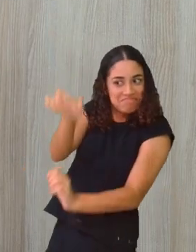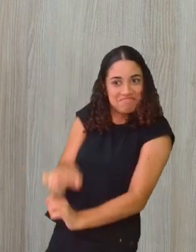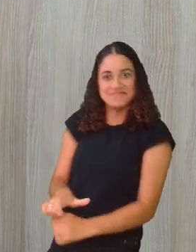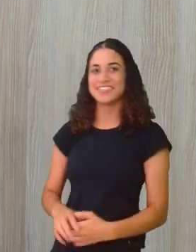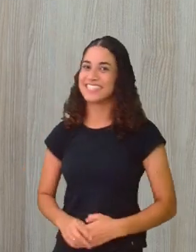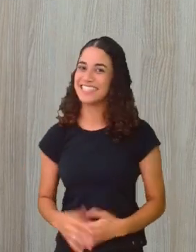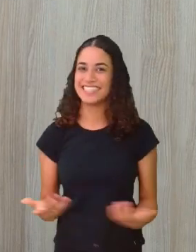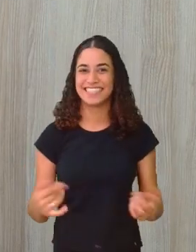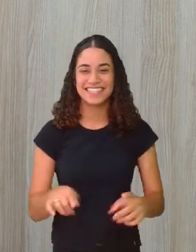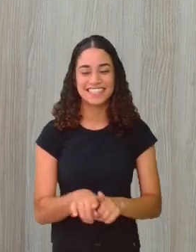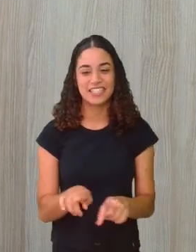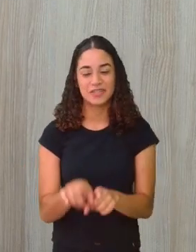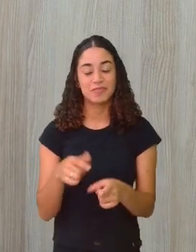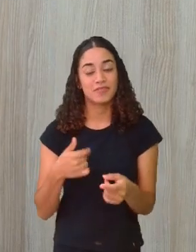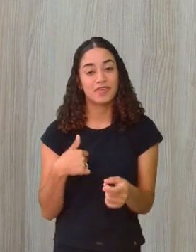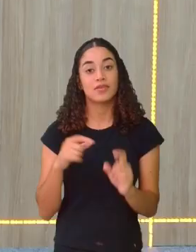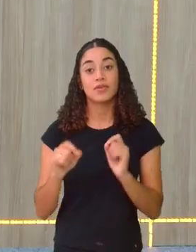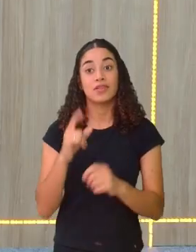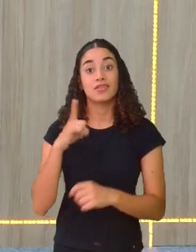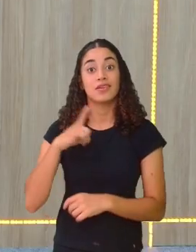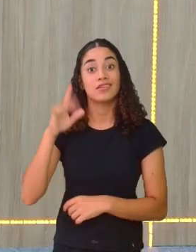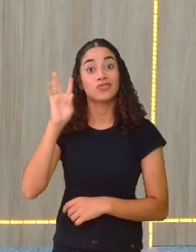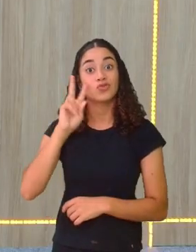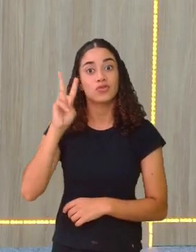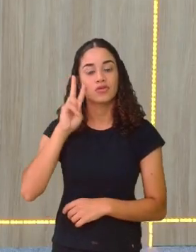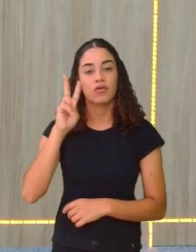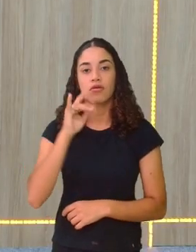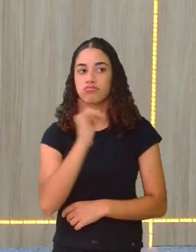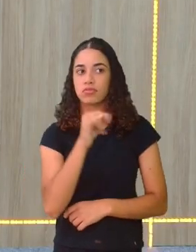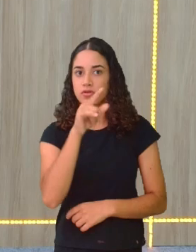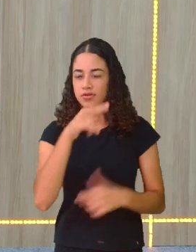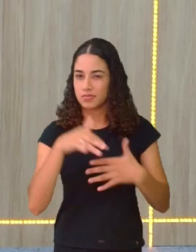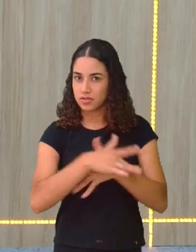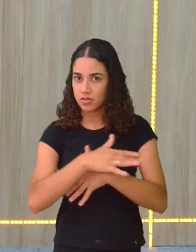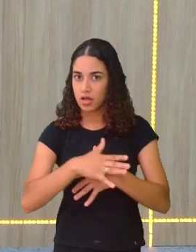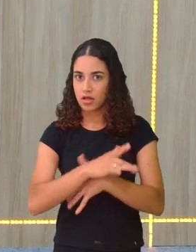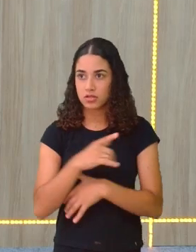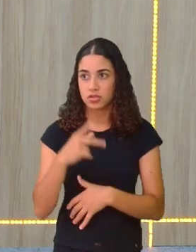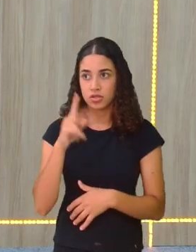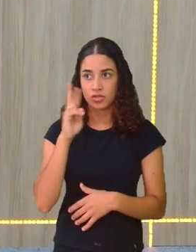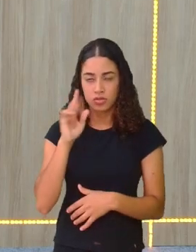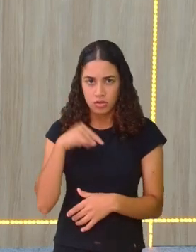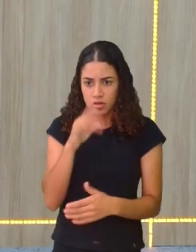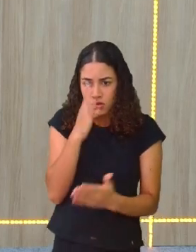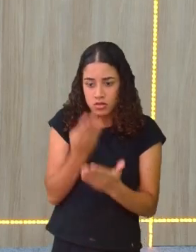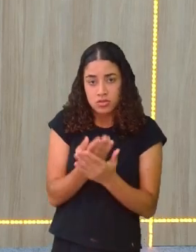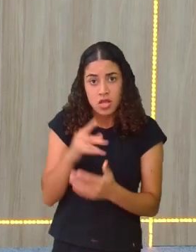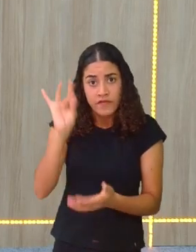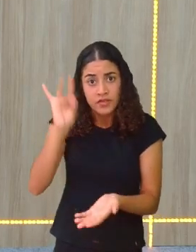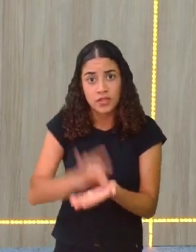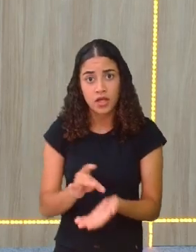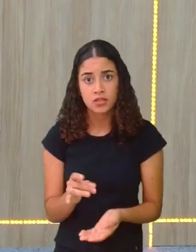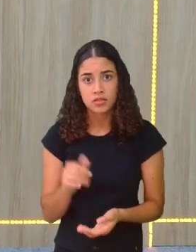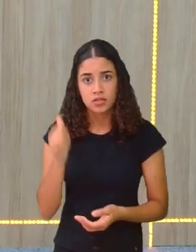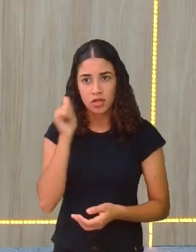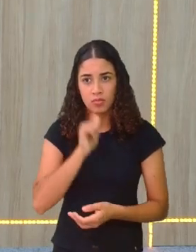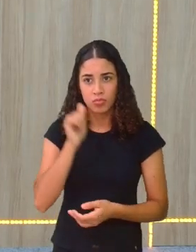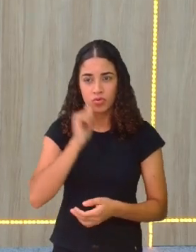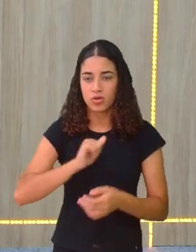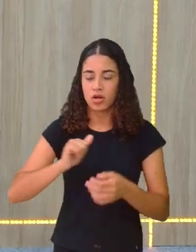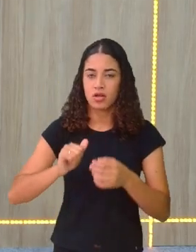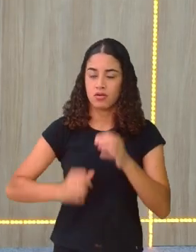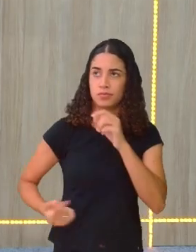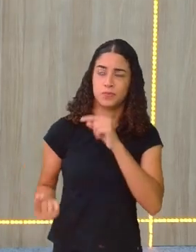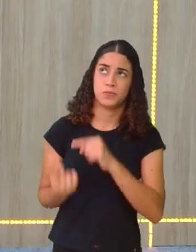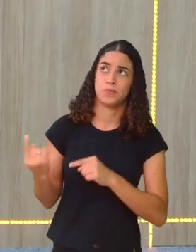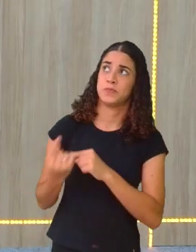inclusive, contava-se histórias lá na minha cidade. Que, assim... Histórias que a gente acreditava que era real. A mulher de sete metros.